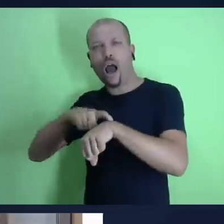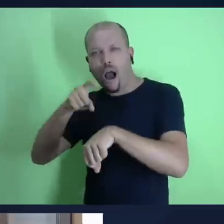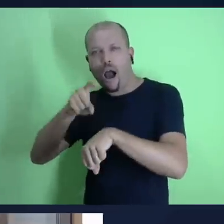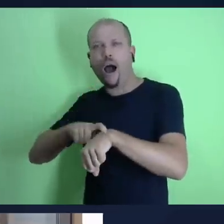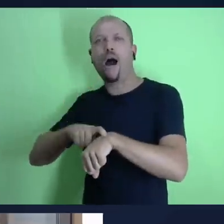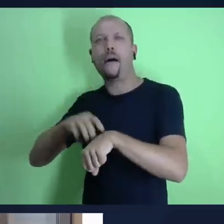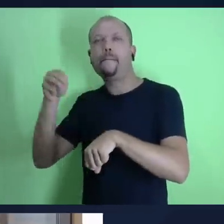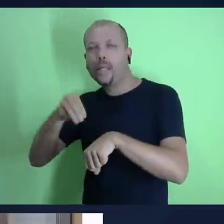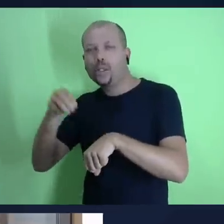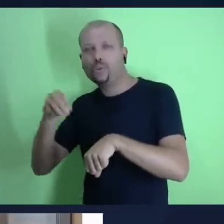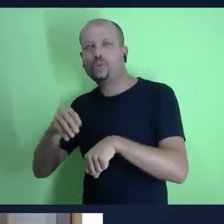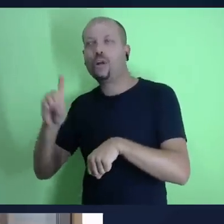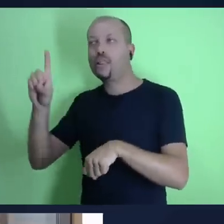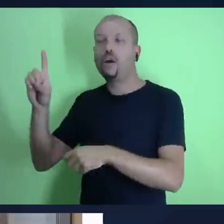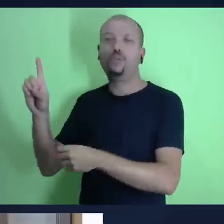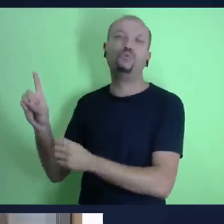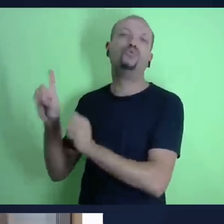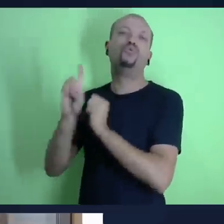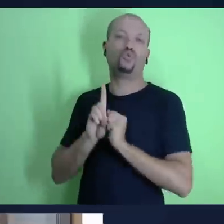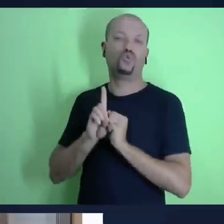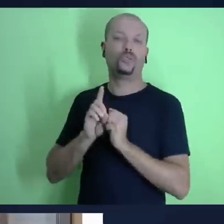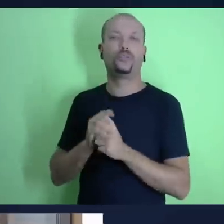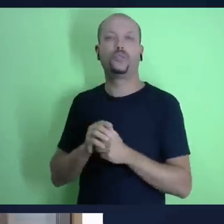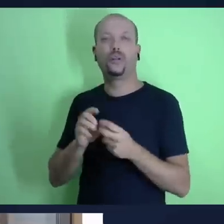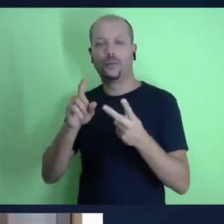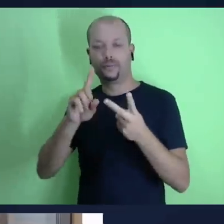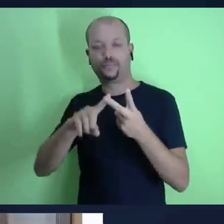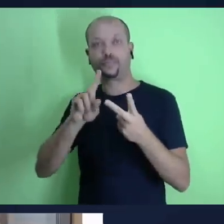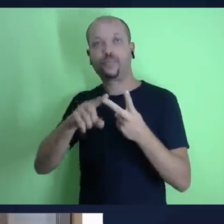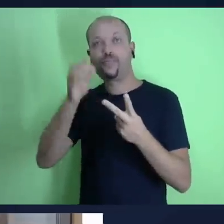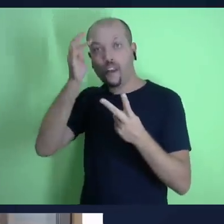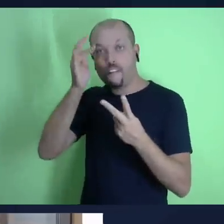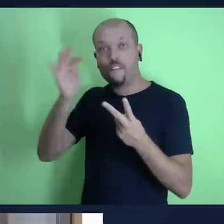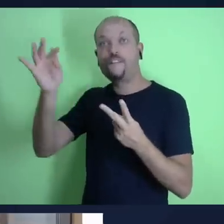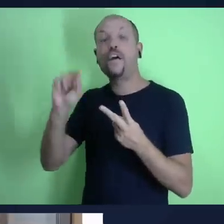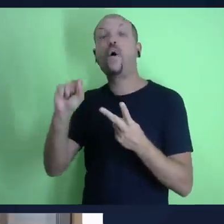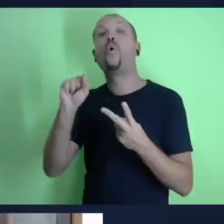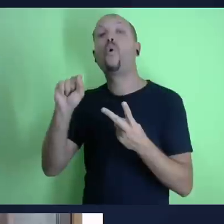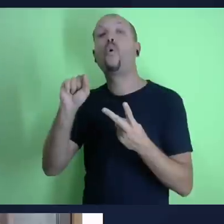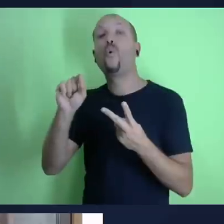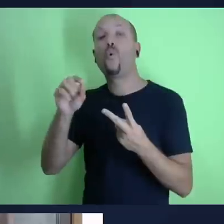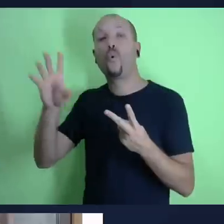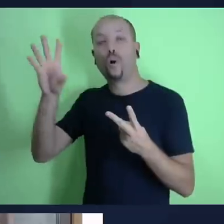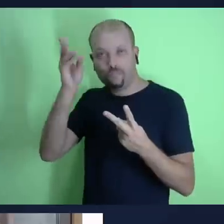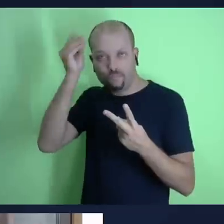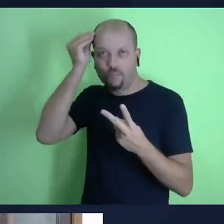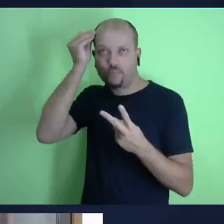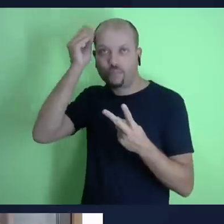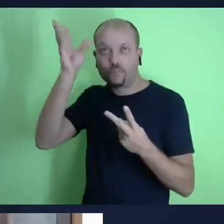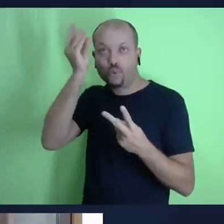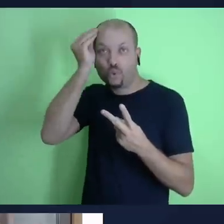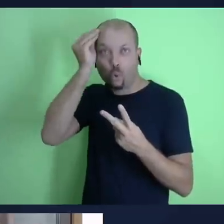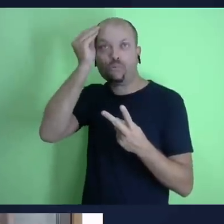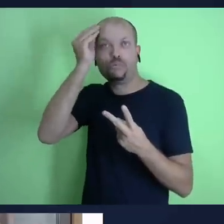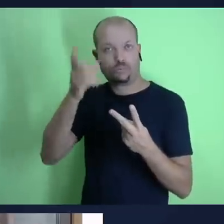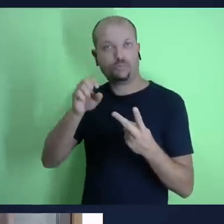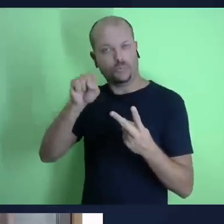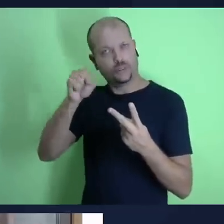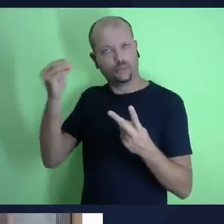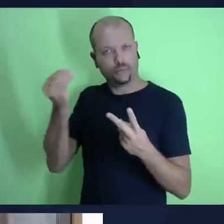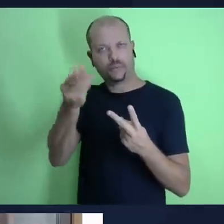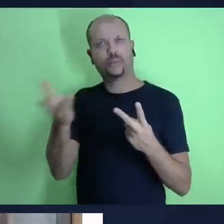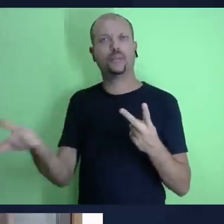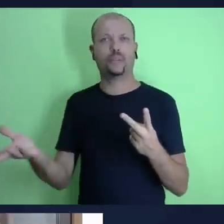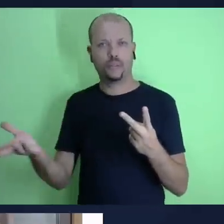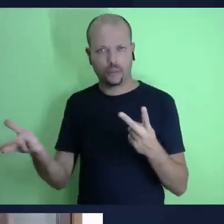é aquilo que ele te dá em termos de conhecimento de habilidades deus também espera que nós entreguemos a ele os nossos